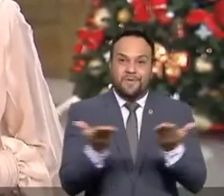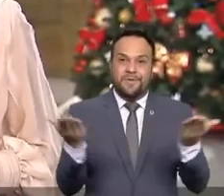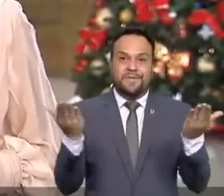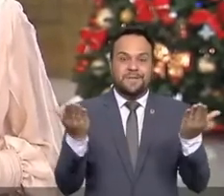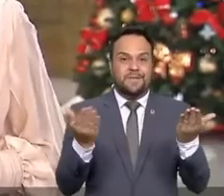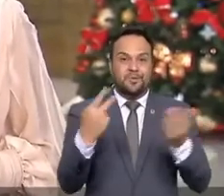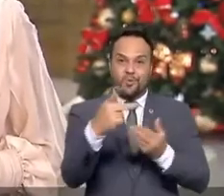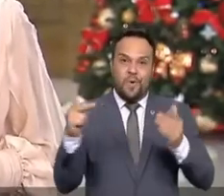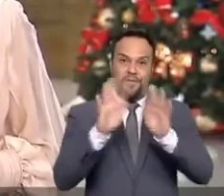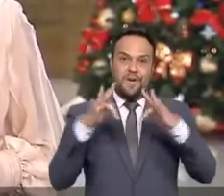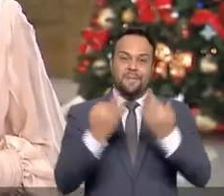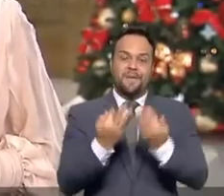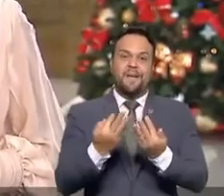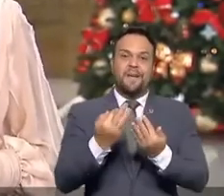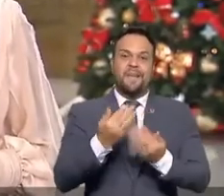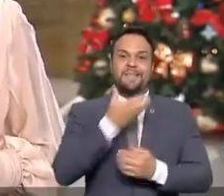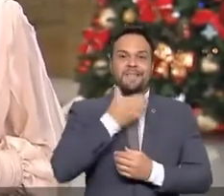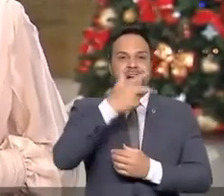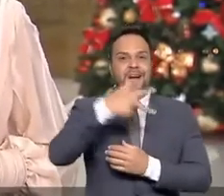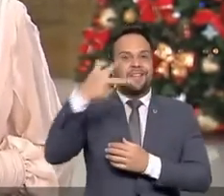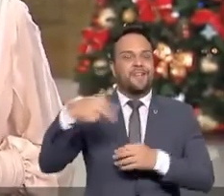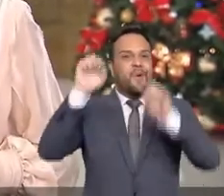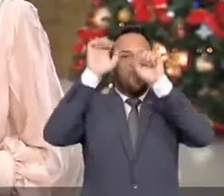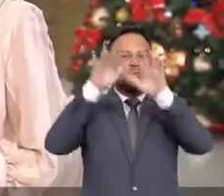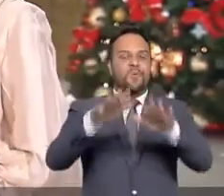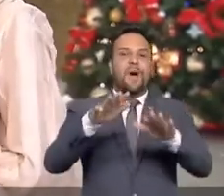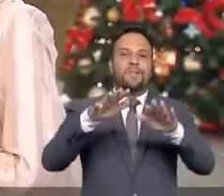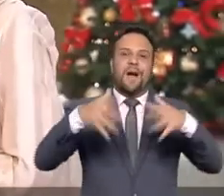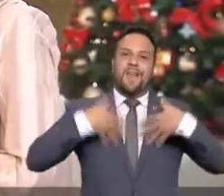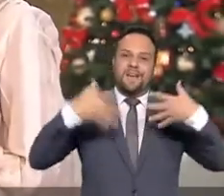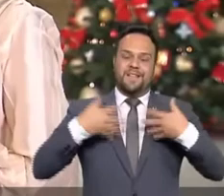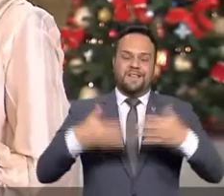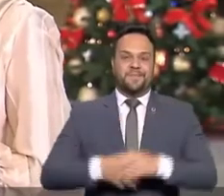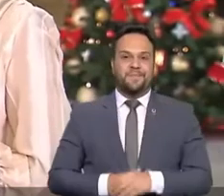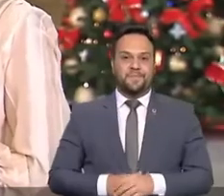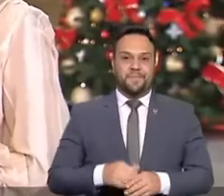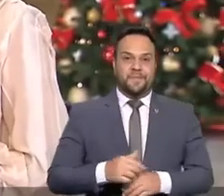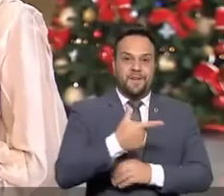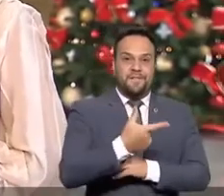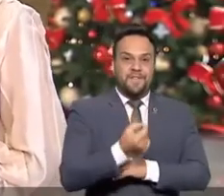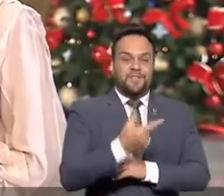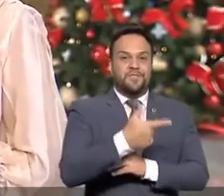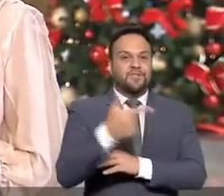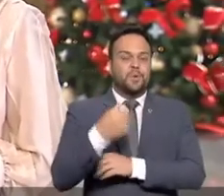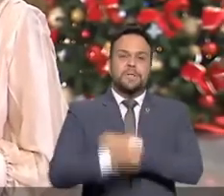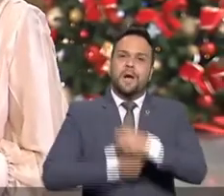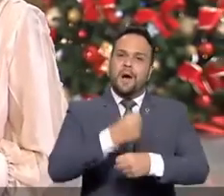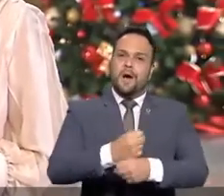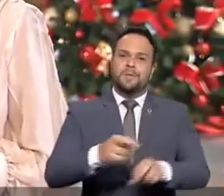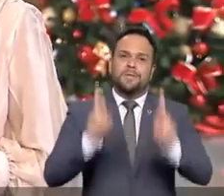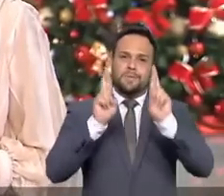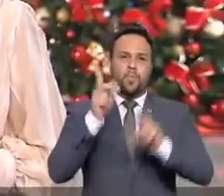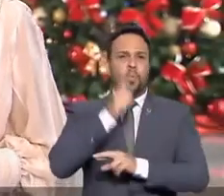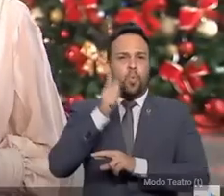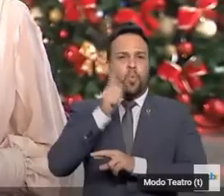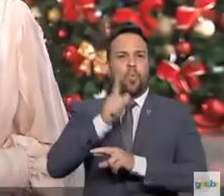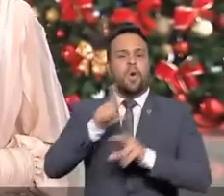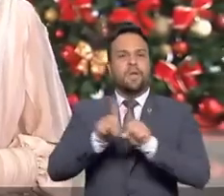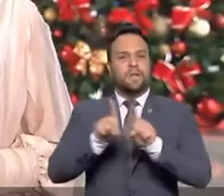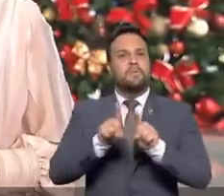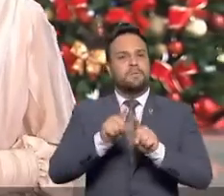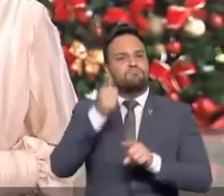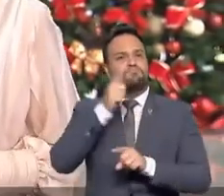Natal abençoado e repleto de alegrias. Que 2022 seja um ano de esperança, conquistas e